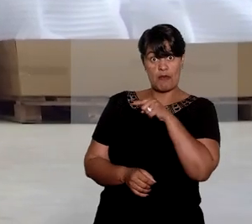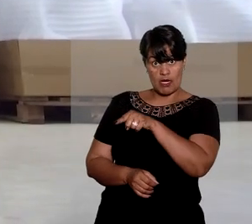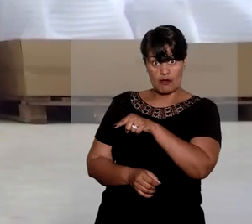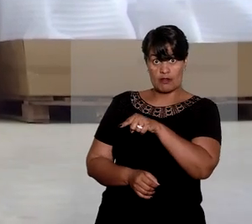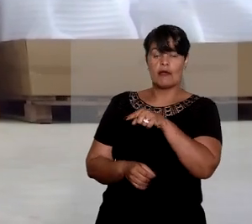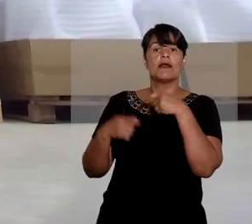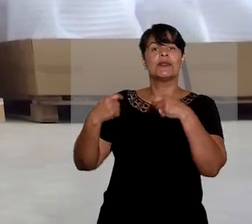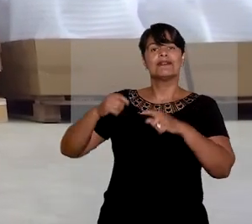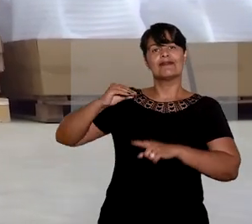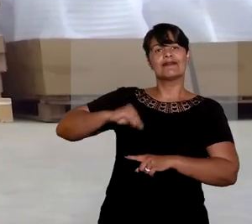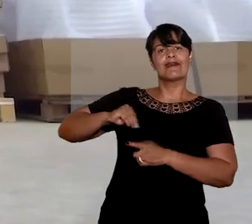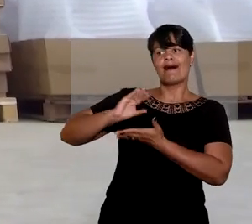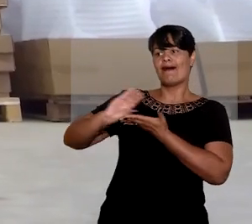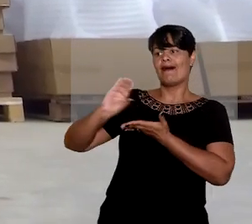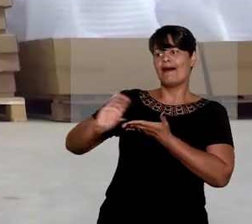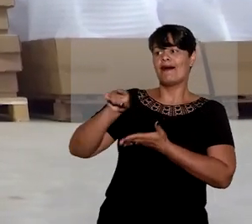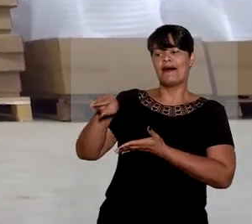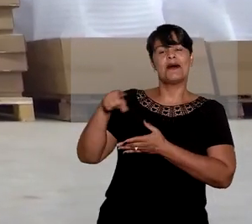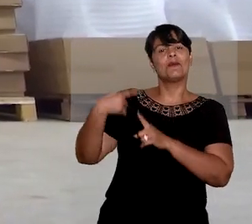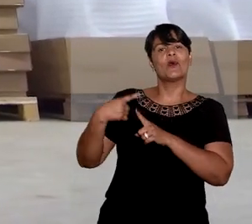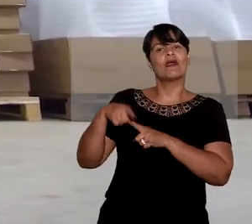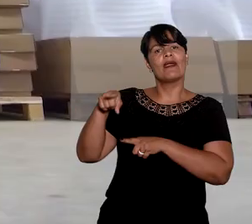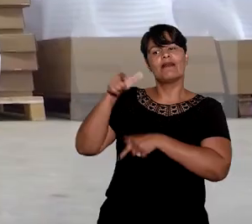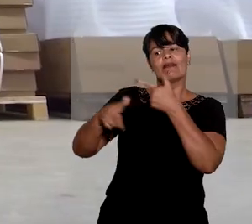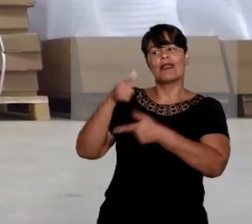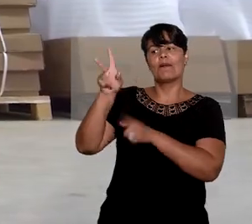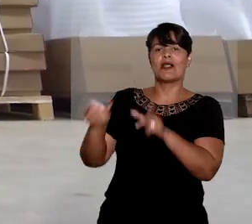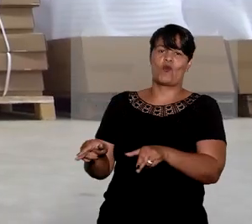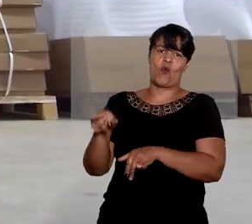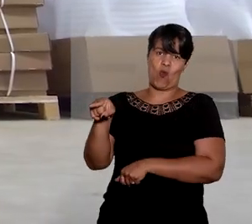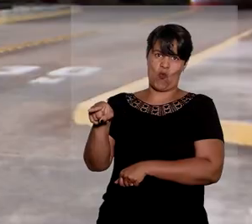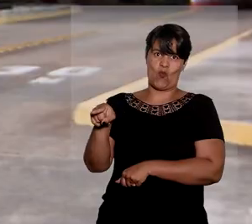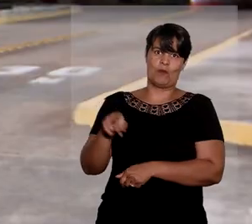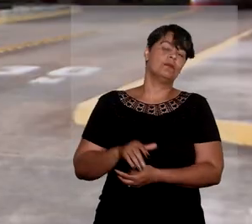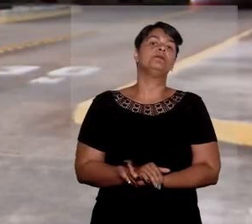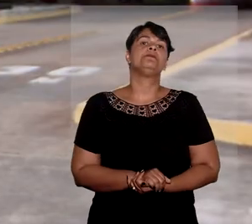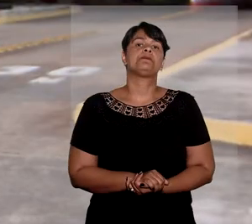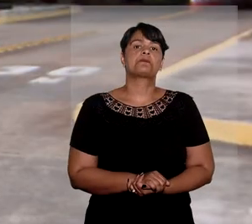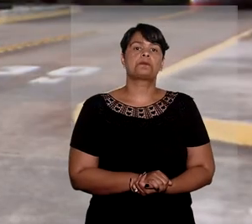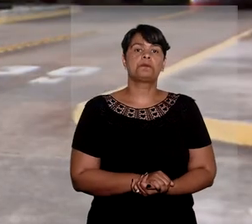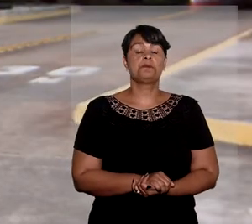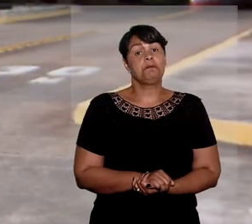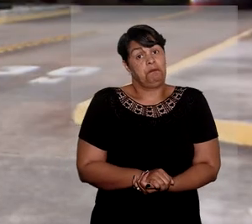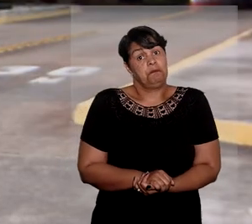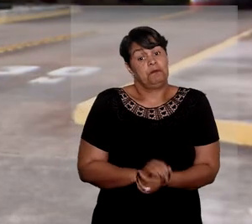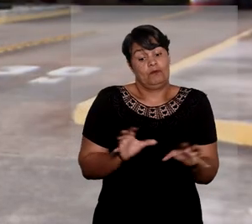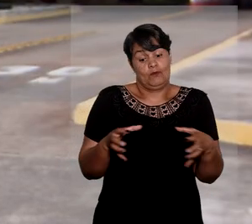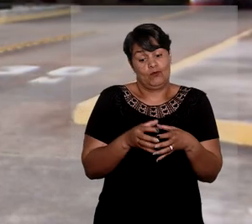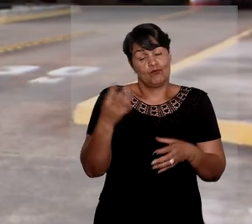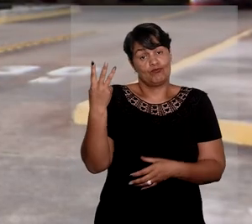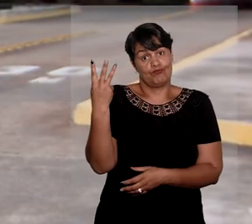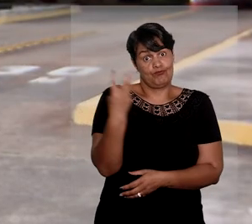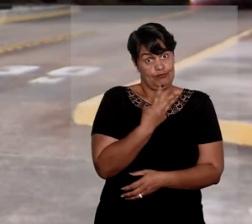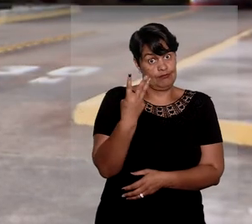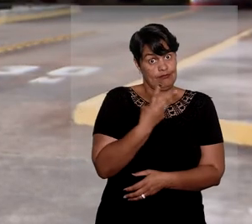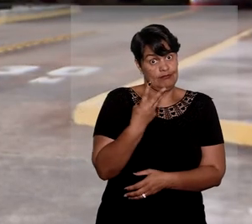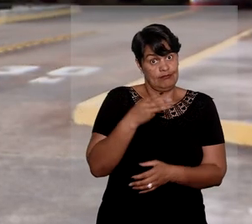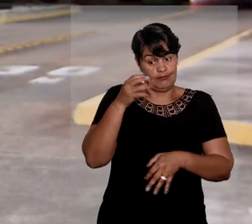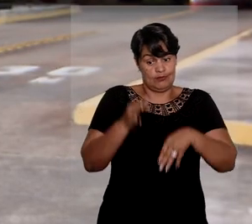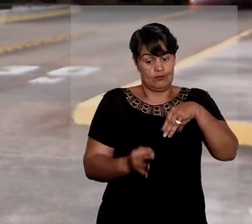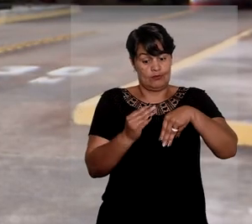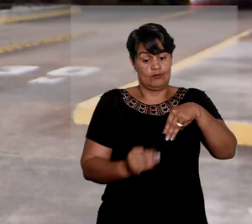remuneração pelas suas atividades, assim como o depositário público. E para os ministros da terceira turma do STJ,